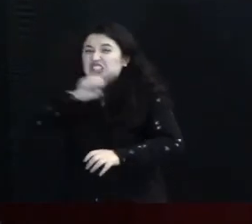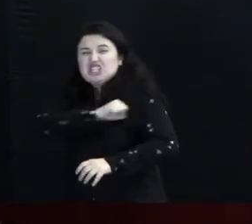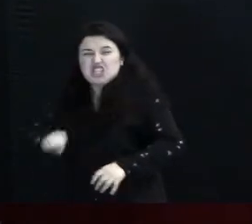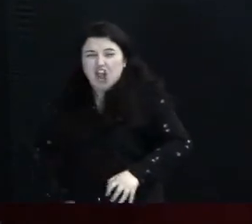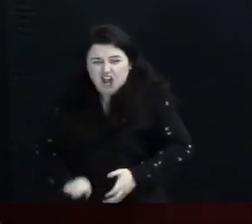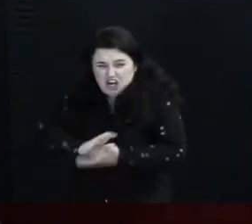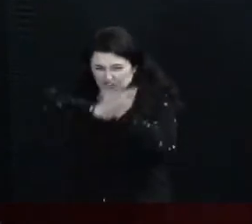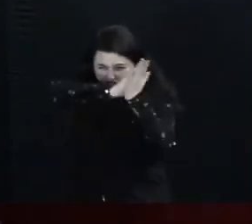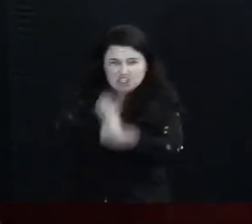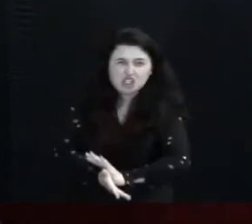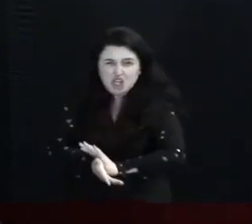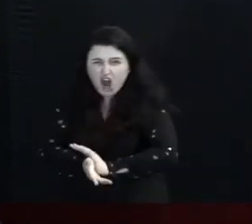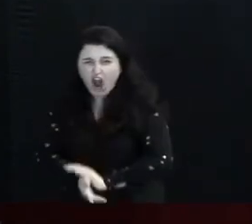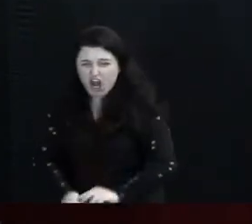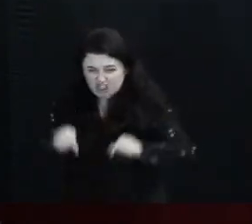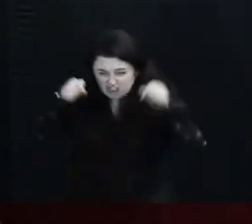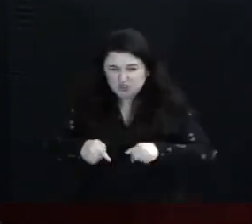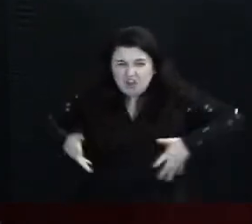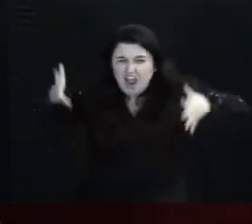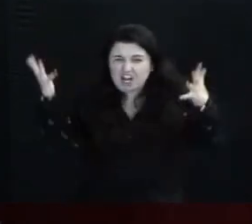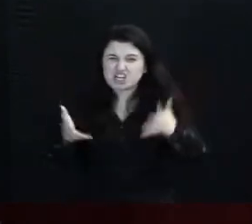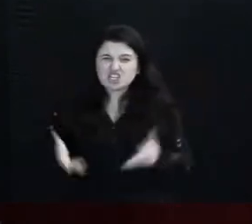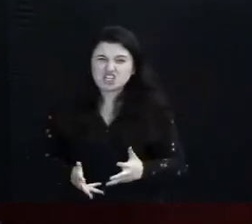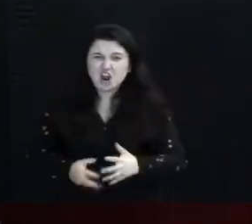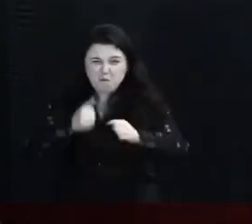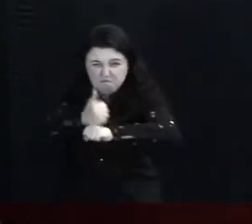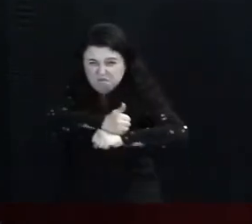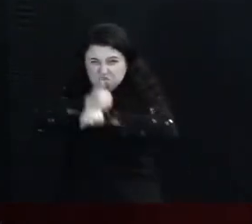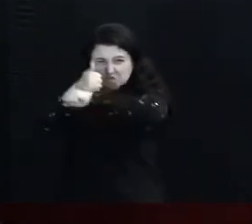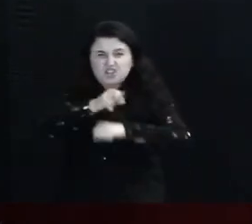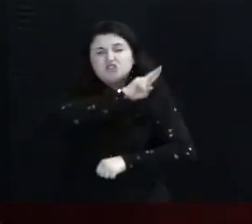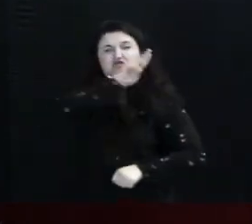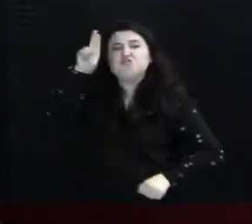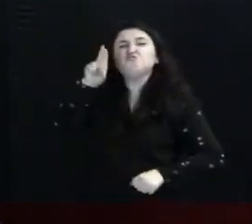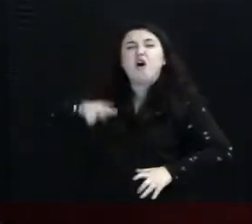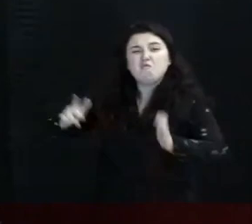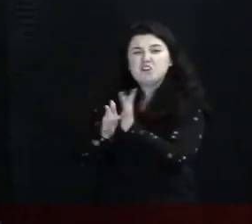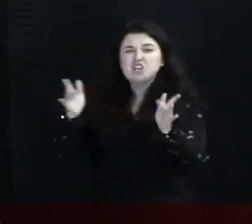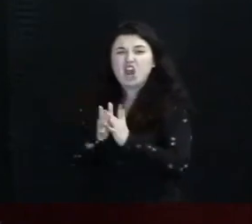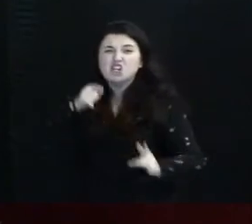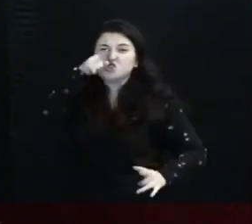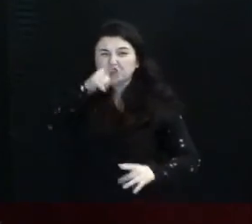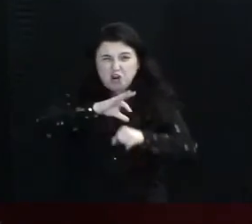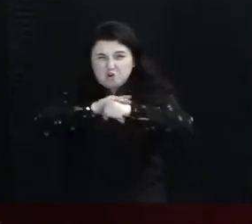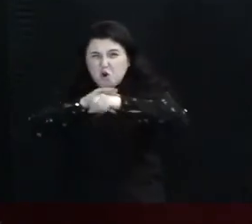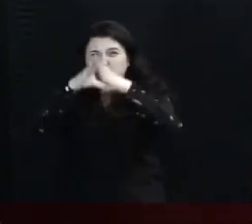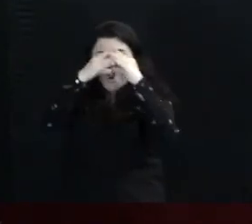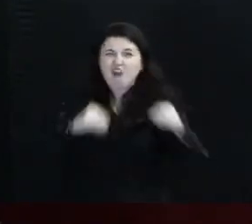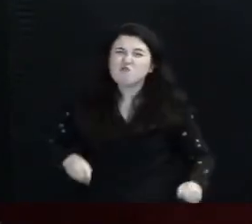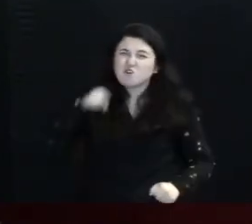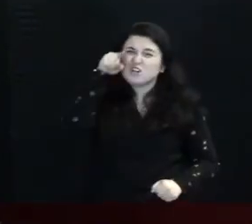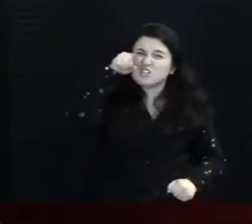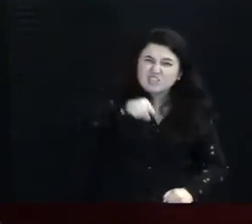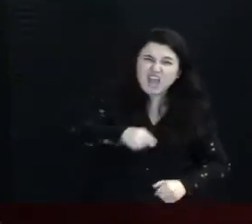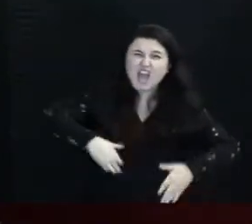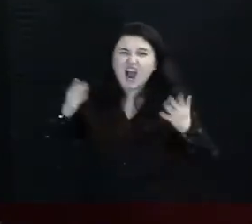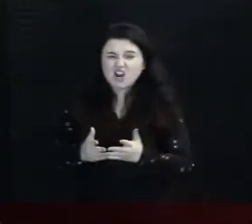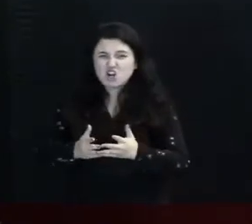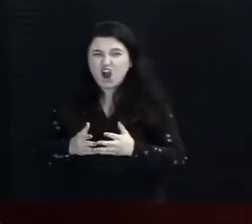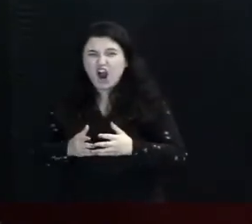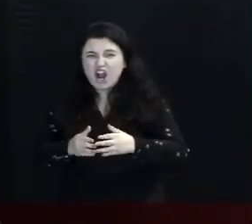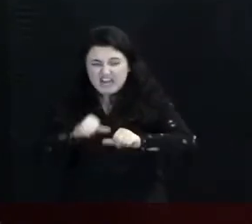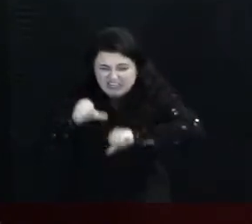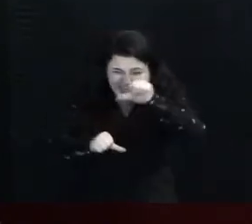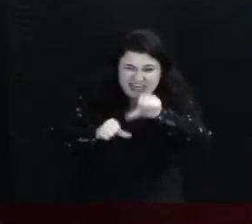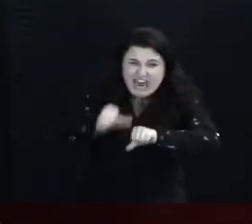Essa obra De demônios Agora Na autoridade Do nome de Jesus Ele te cura Ele restaura Tua perna